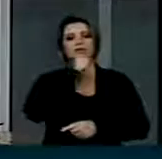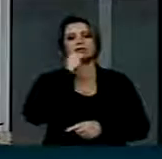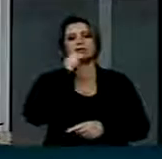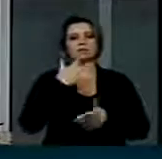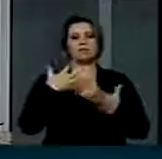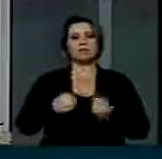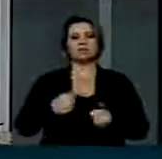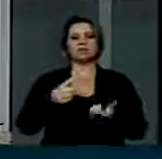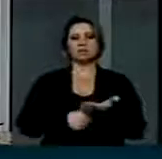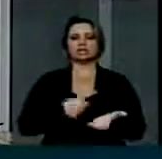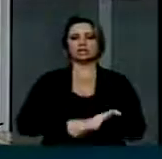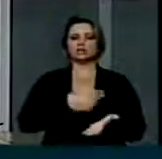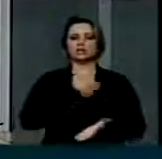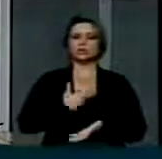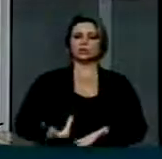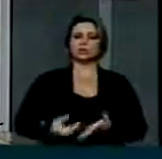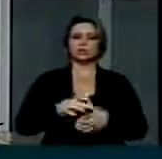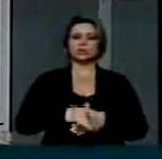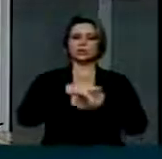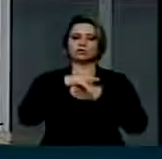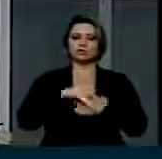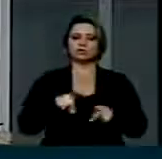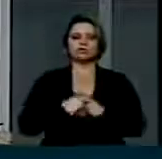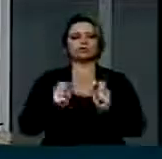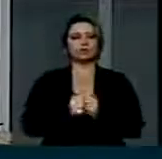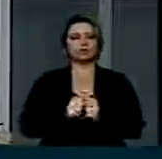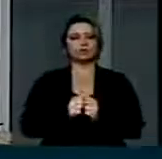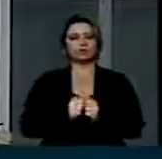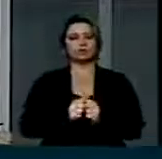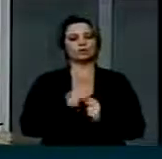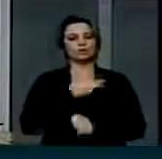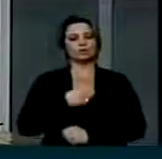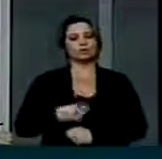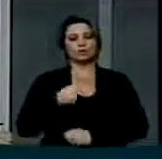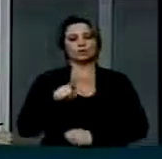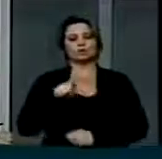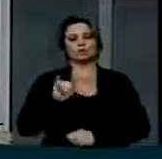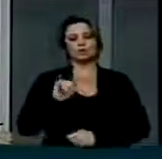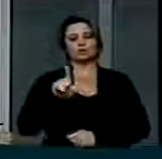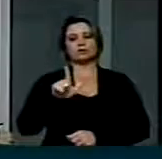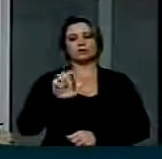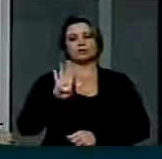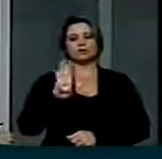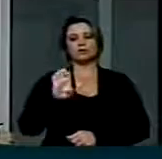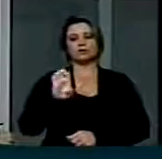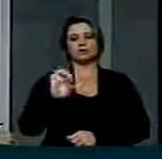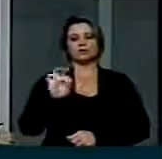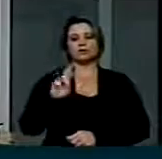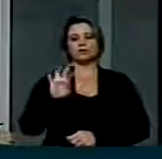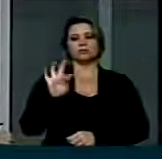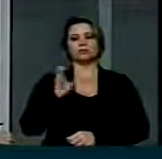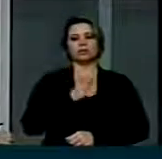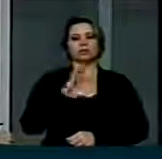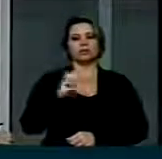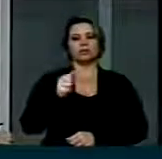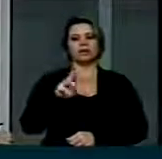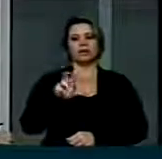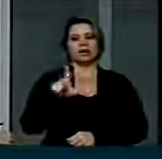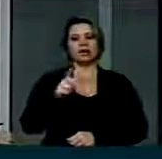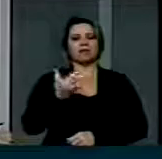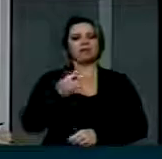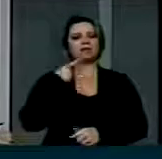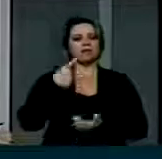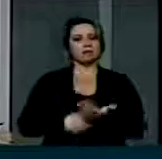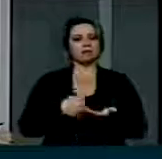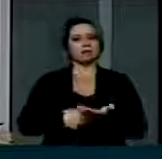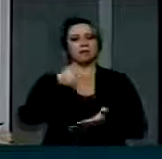o líder do governo e com o ministro Gilberto Carvalho na tarde de ontem. O acordo foi assinado